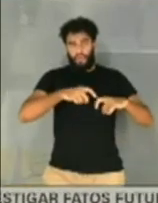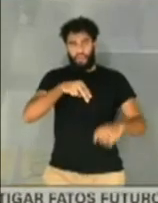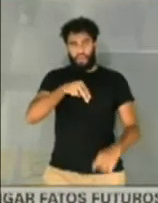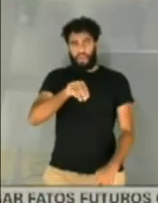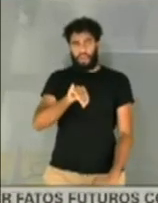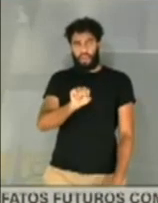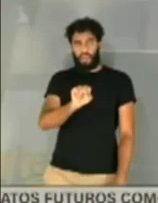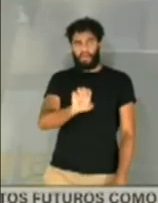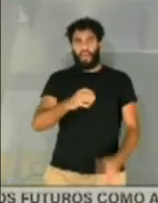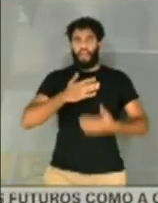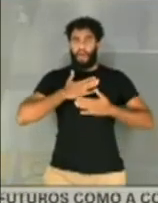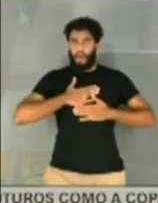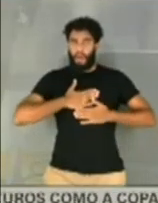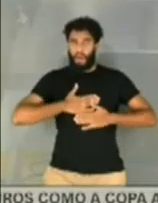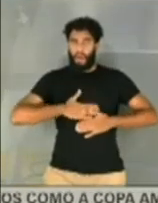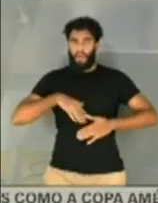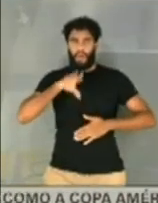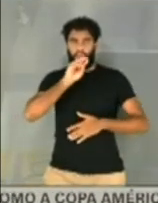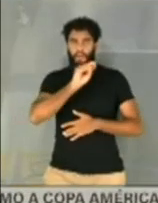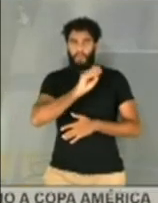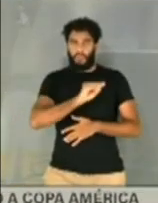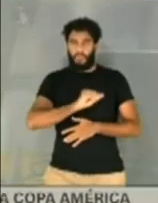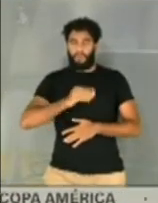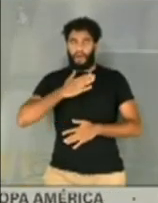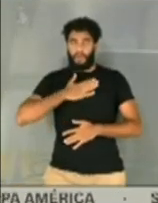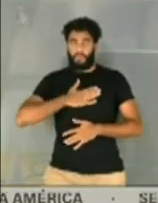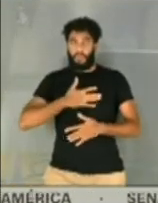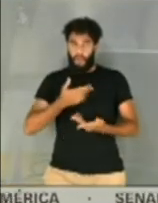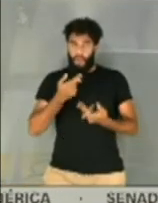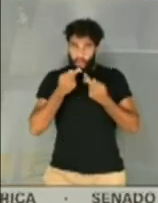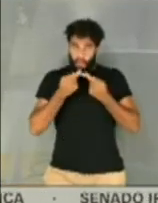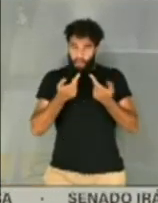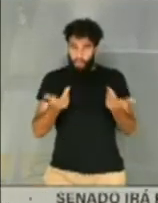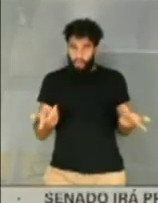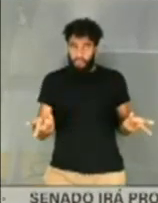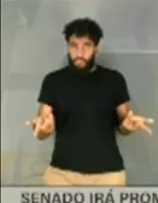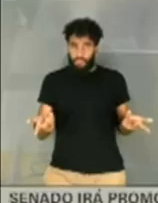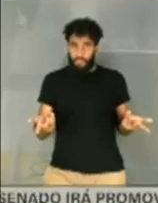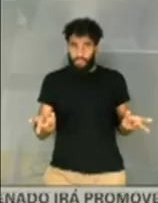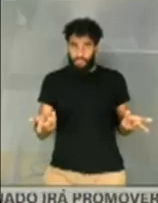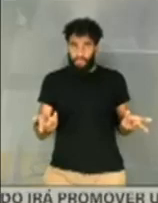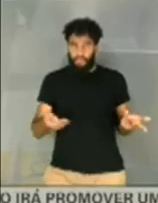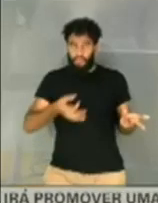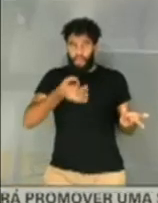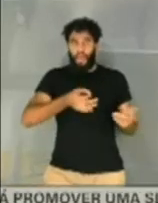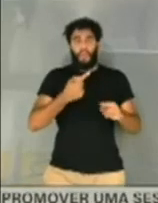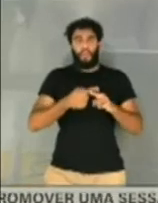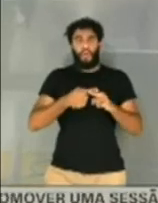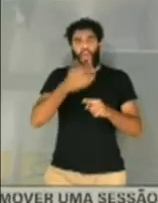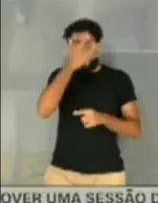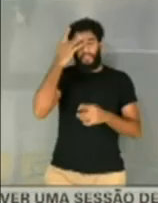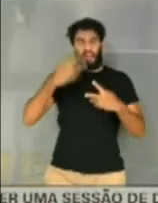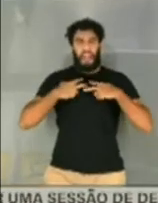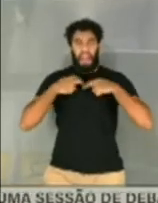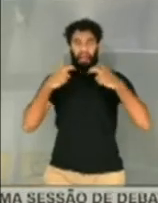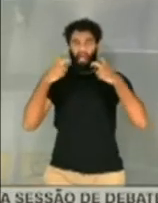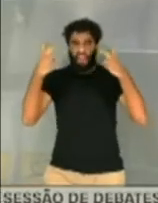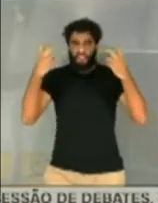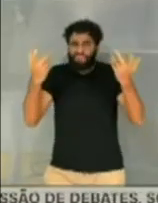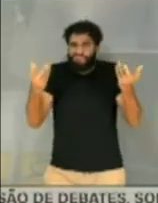calma, tranquila, ela é convincente. Porque quem grita não consegue convencer ninguém.